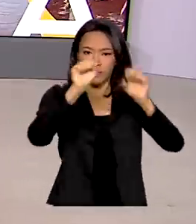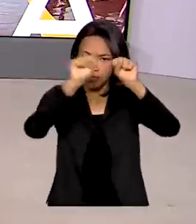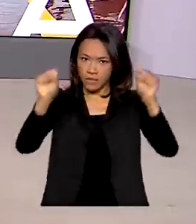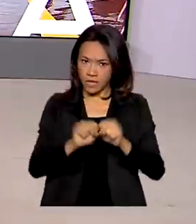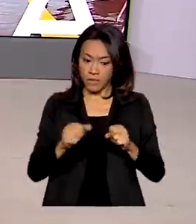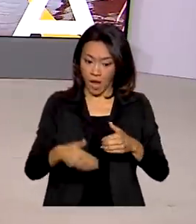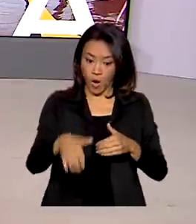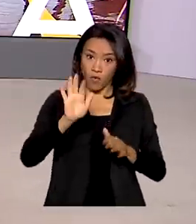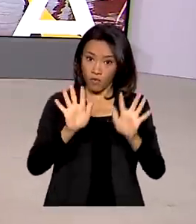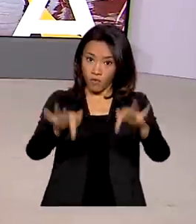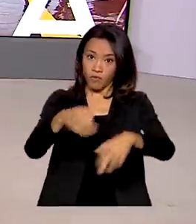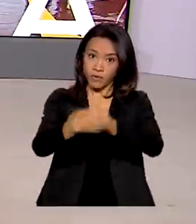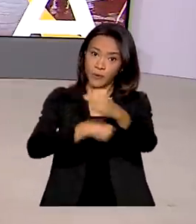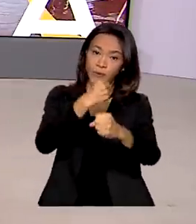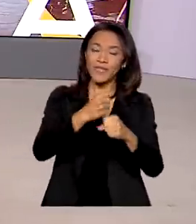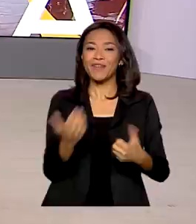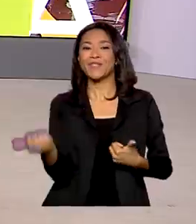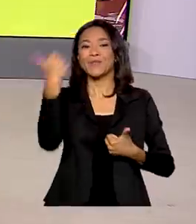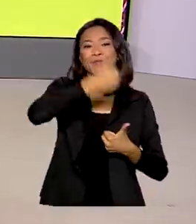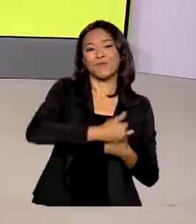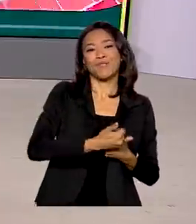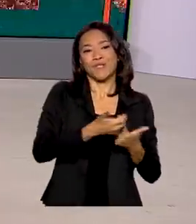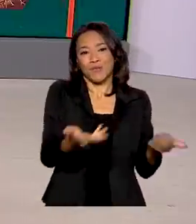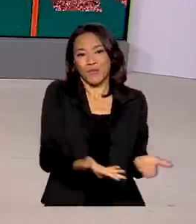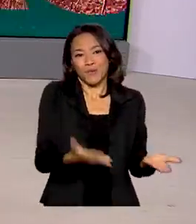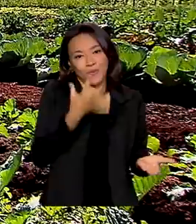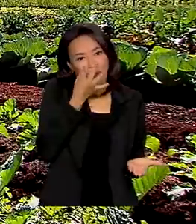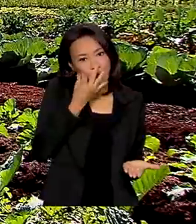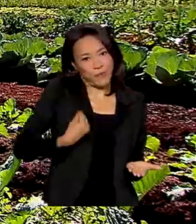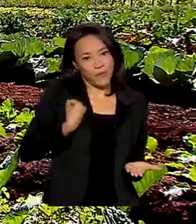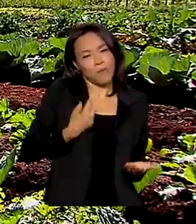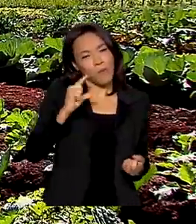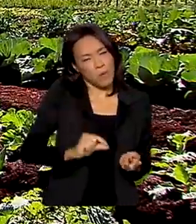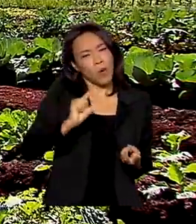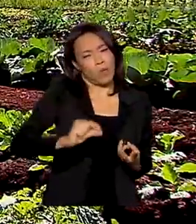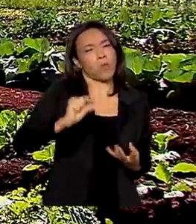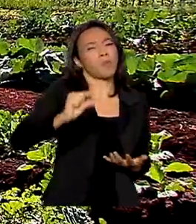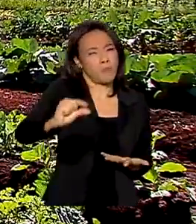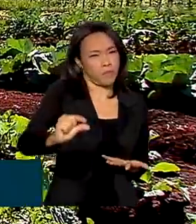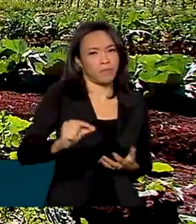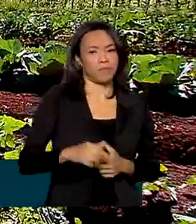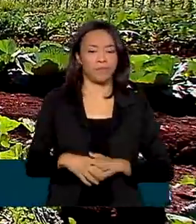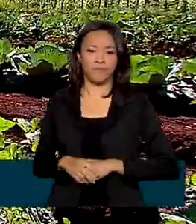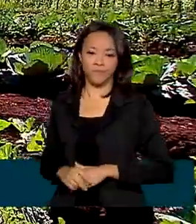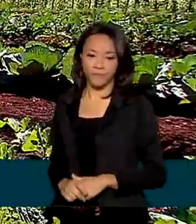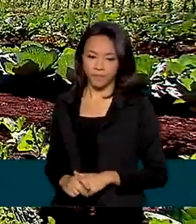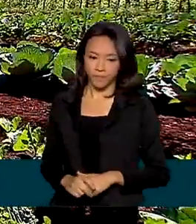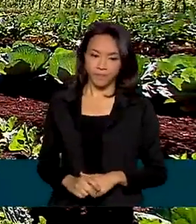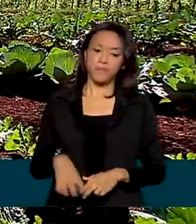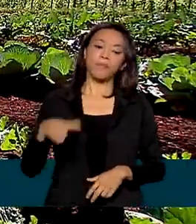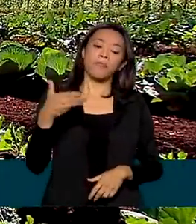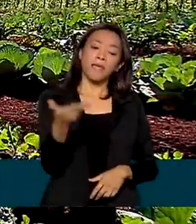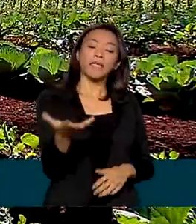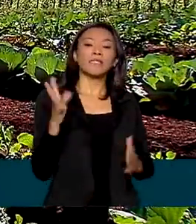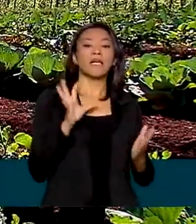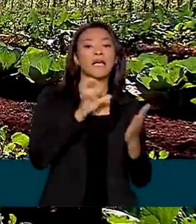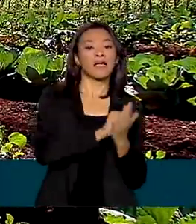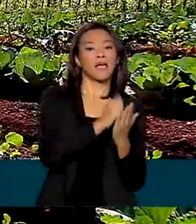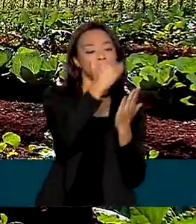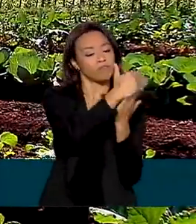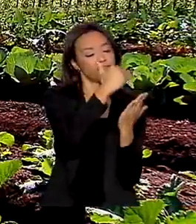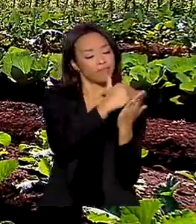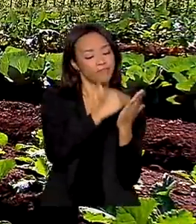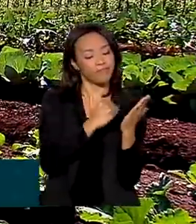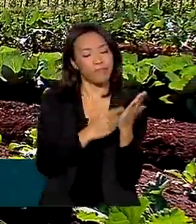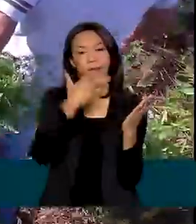do ano e vai substituir o atual de forma gradativa. O cadastro será uma espécie de